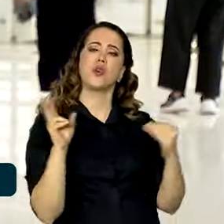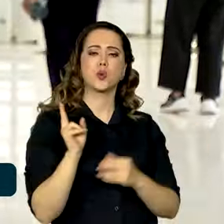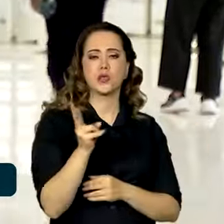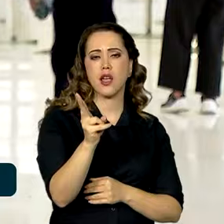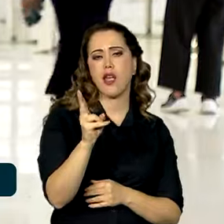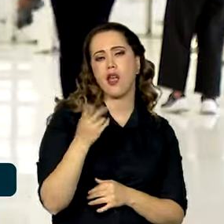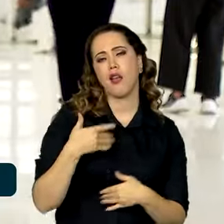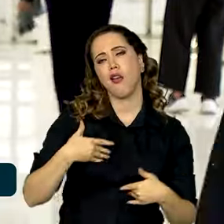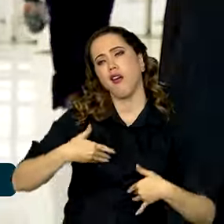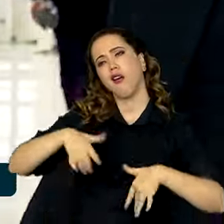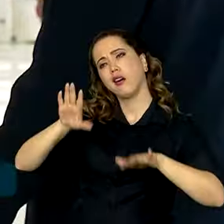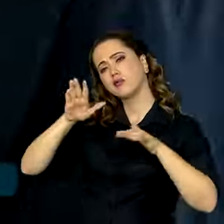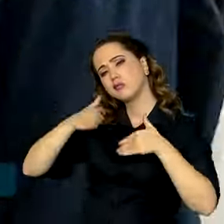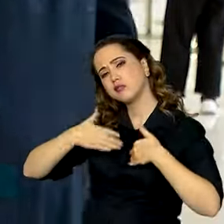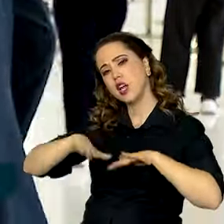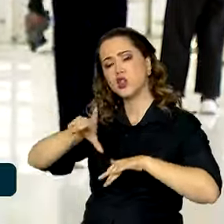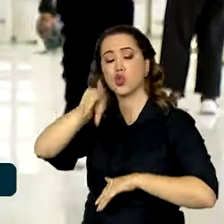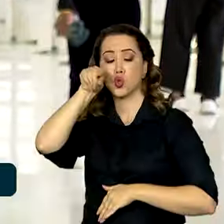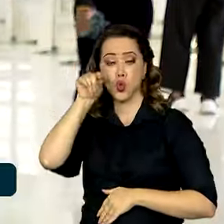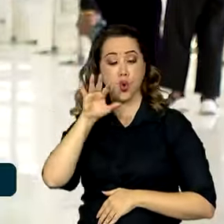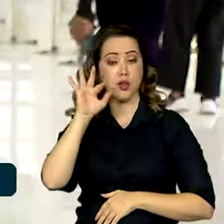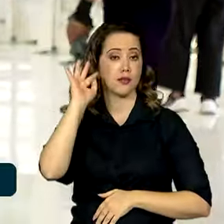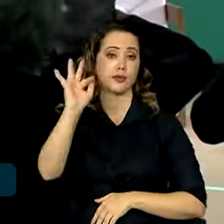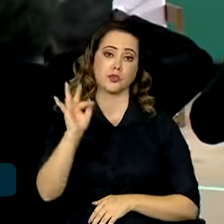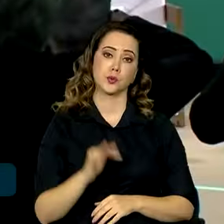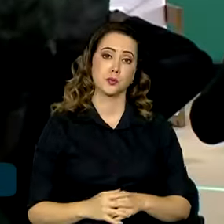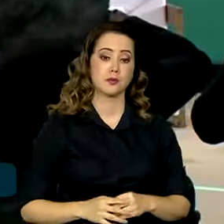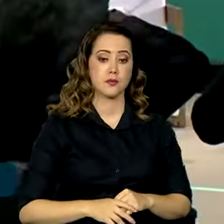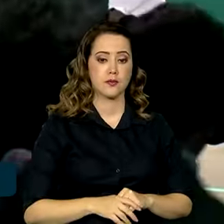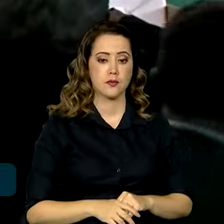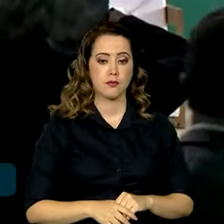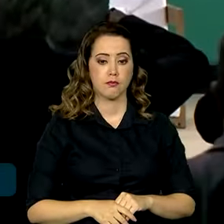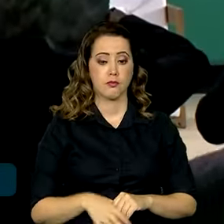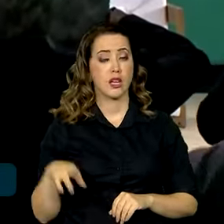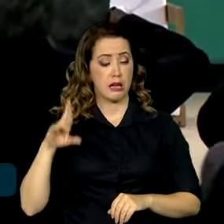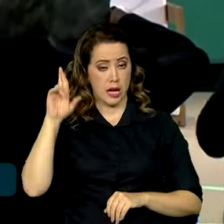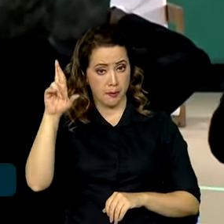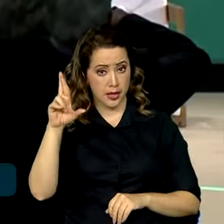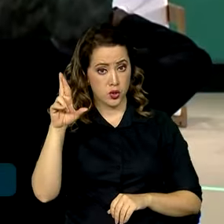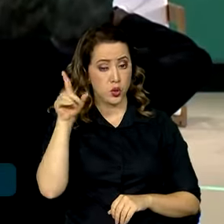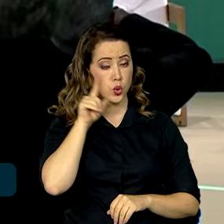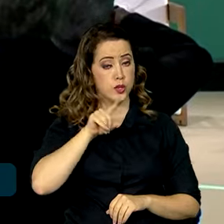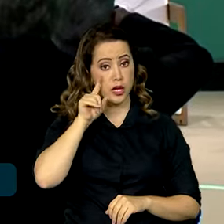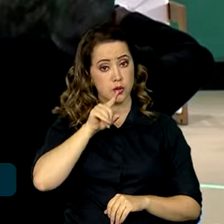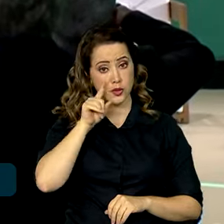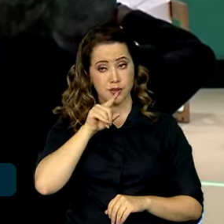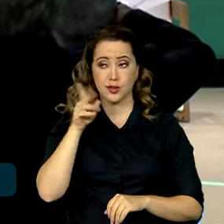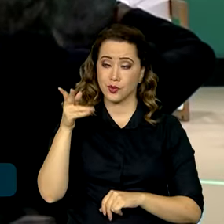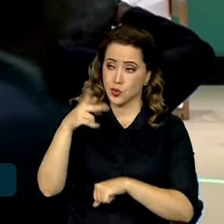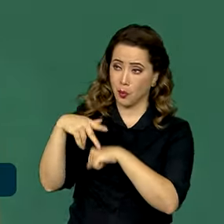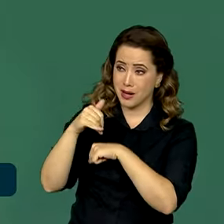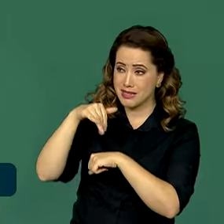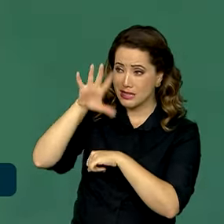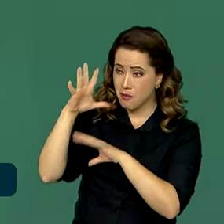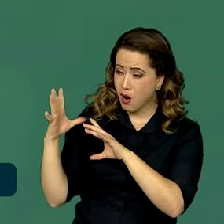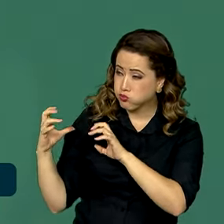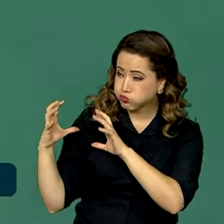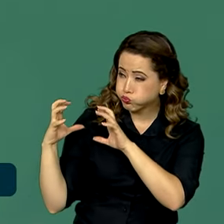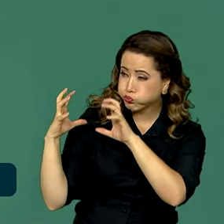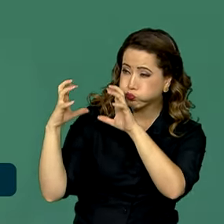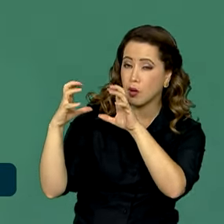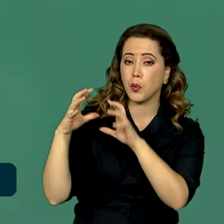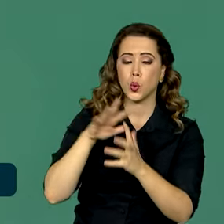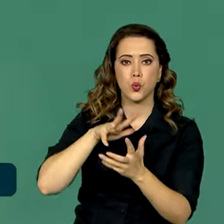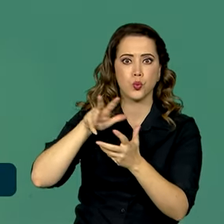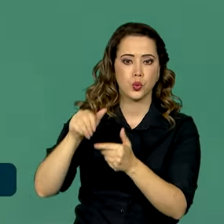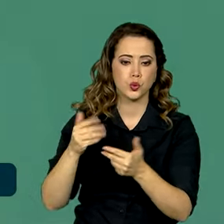empurrando com a barriga as decisões mais difíceis? Quem representou os Estados Unidos, o país que historicamente mais poluiu o planeta,